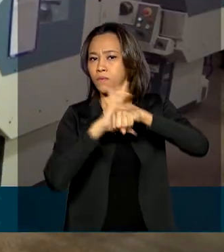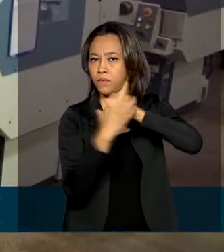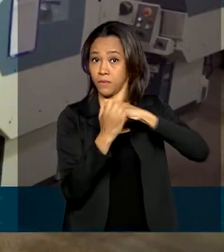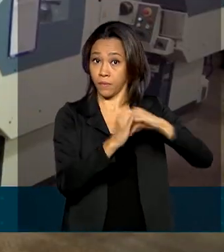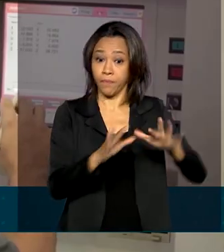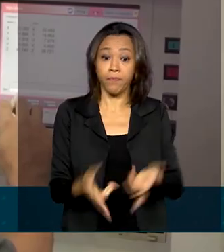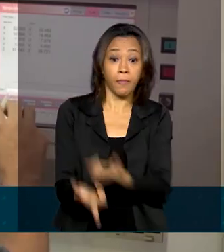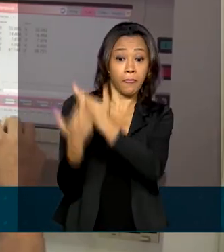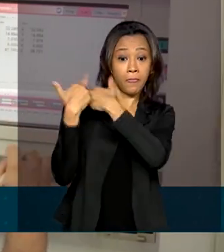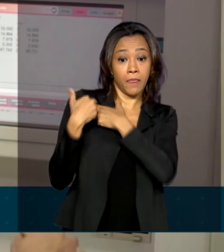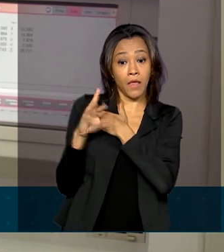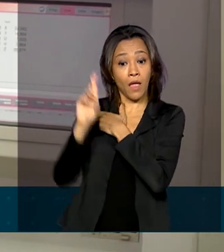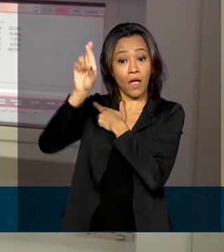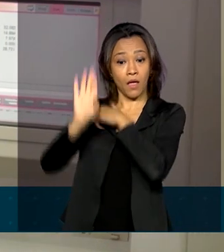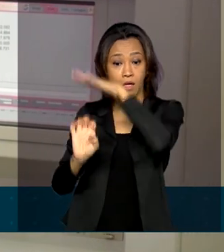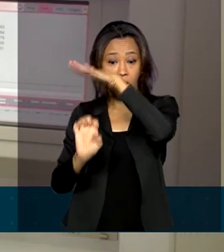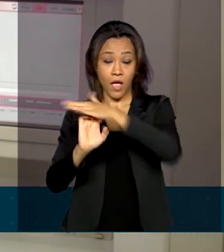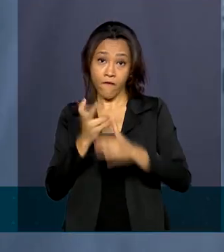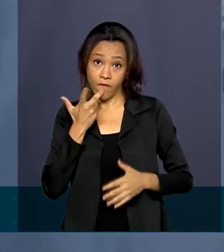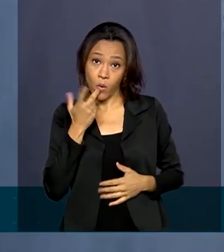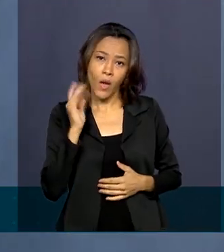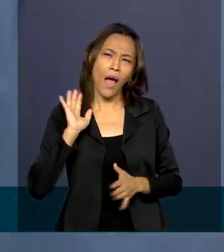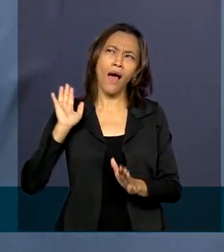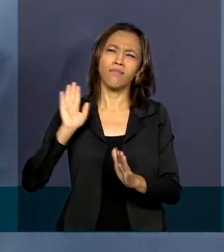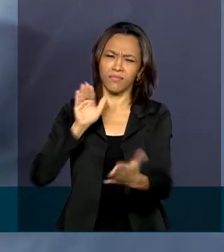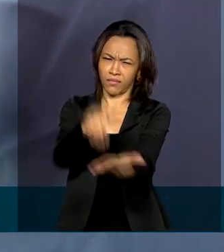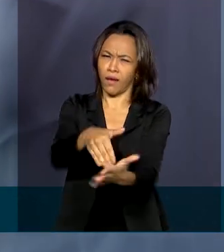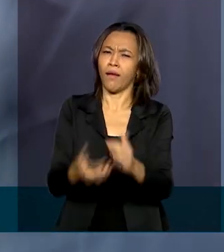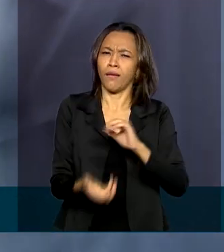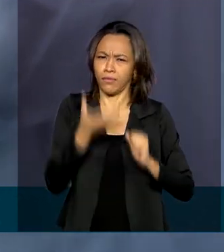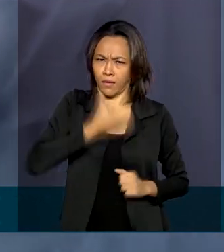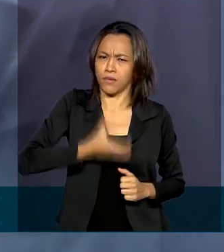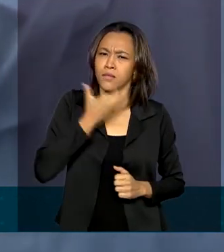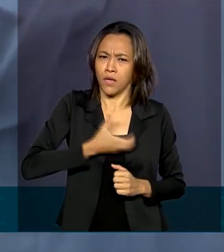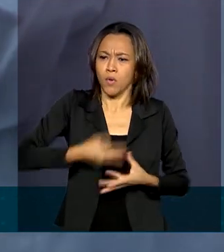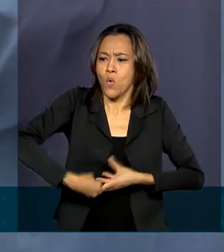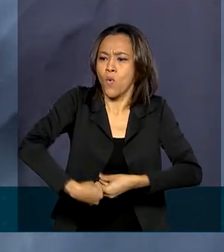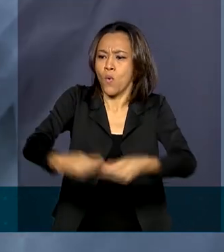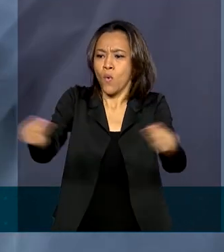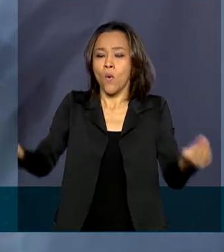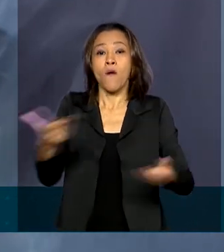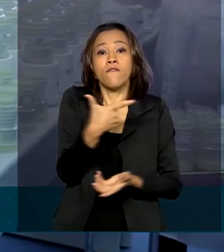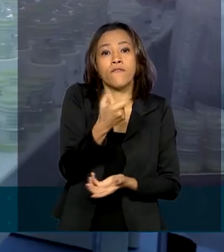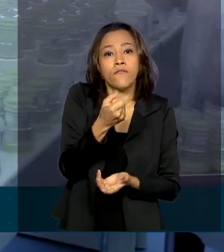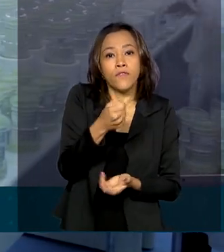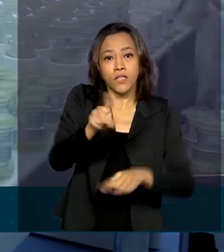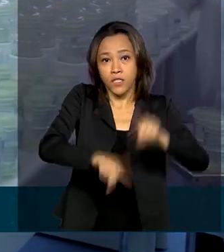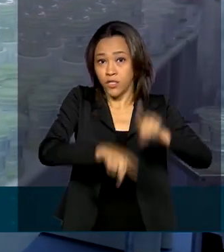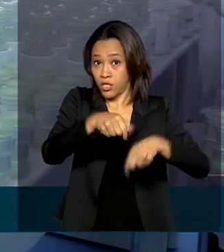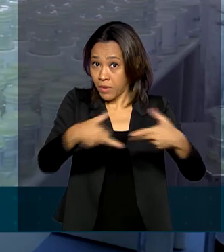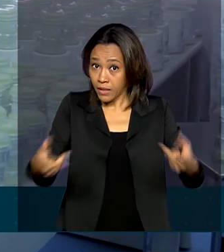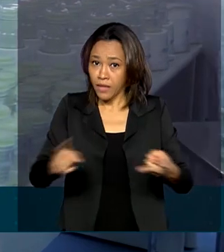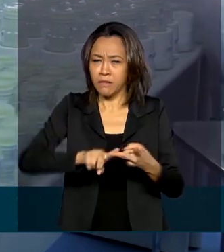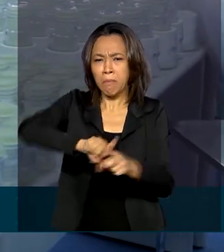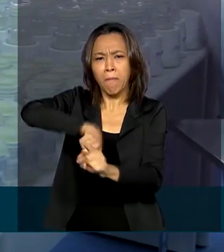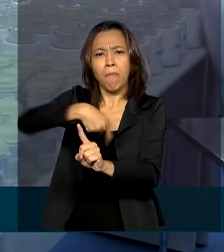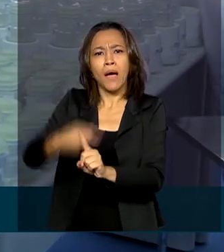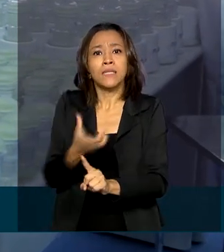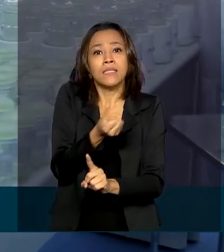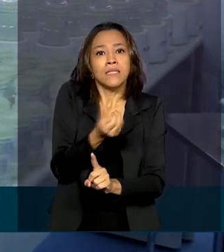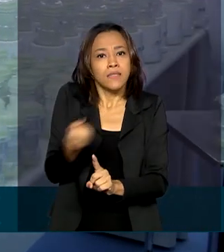responsável disse que até dezembro deve disponibilizar 20 equipamentos e mais de 600 insumos